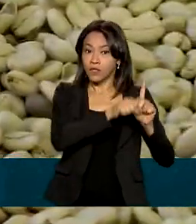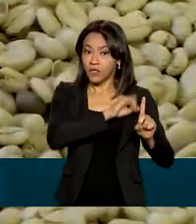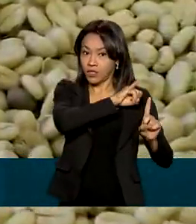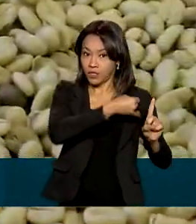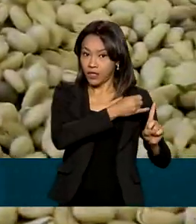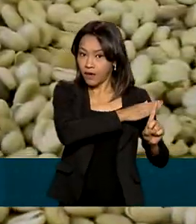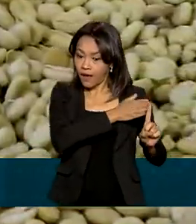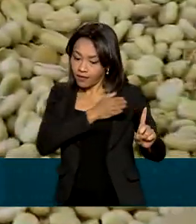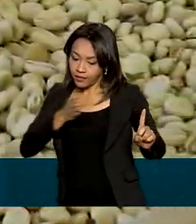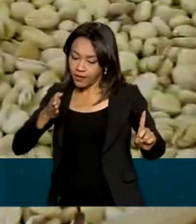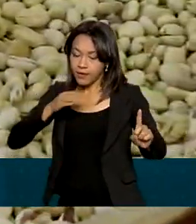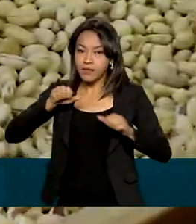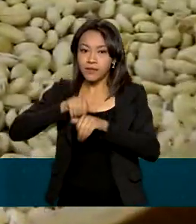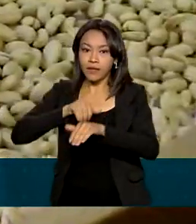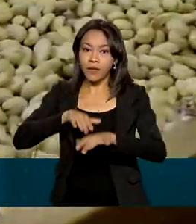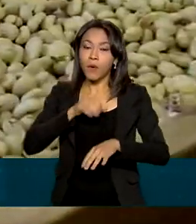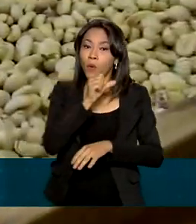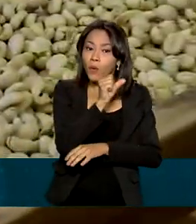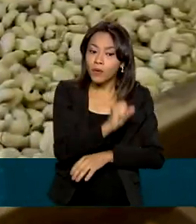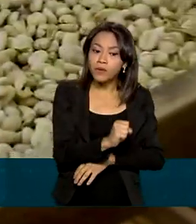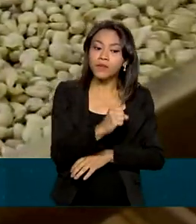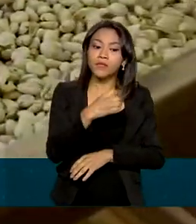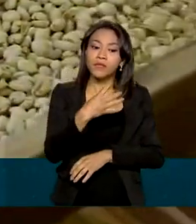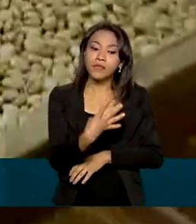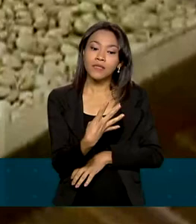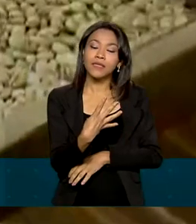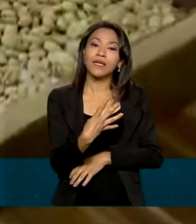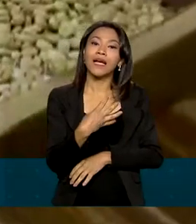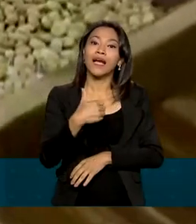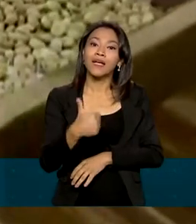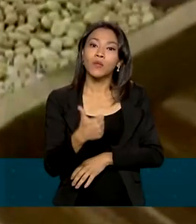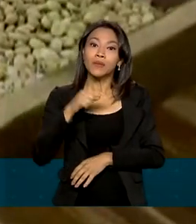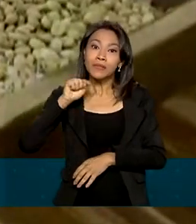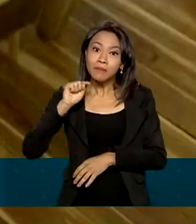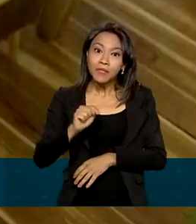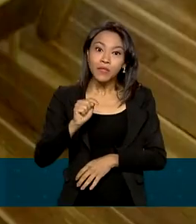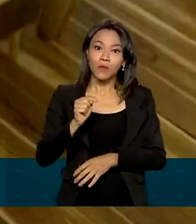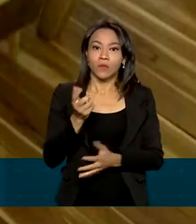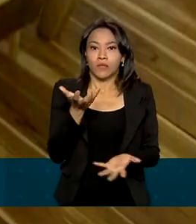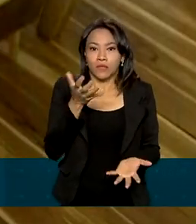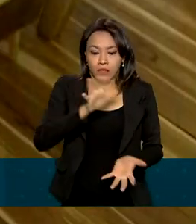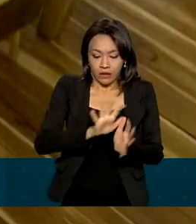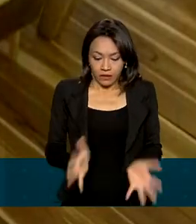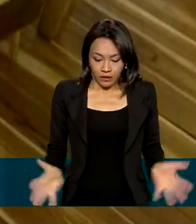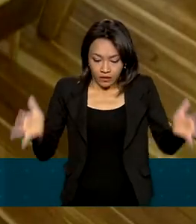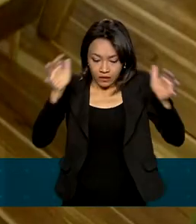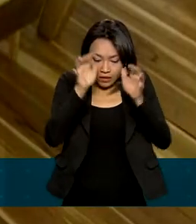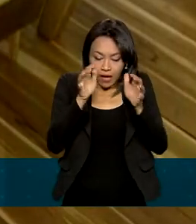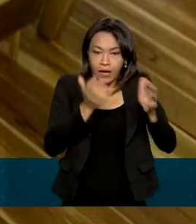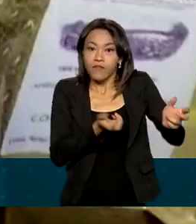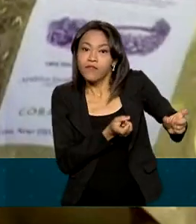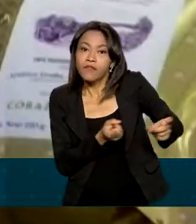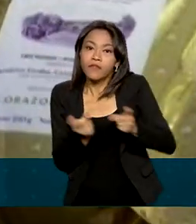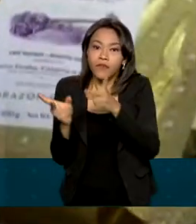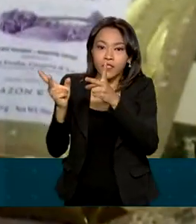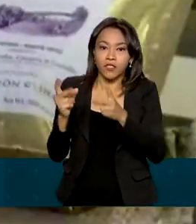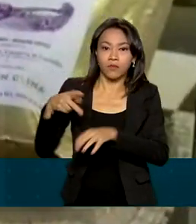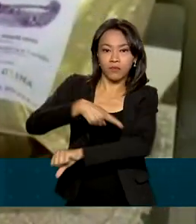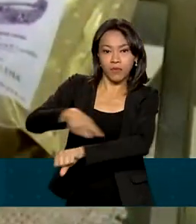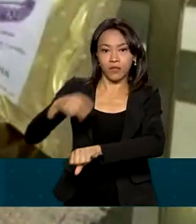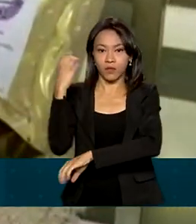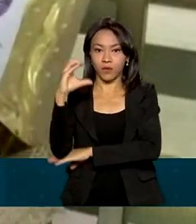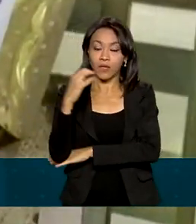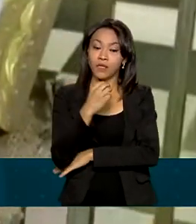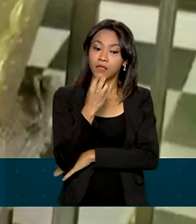passado, foram 814 mil sacas de café verde vendidas aos colombianos. 3,8